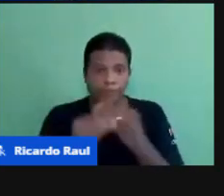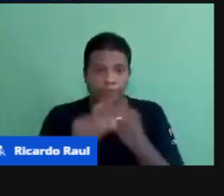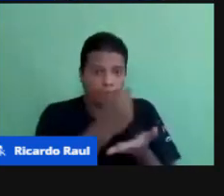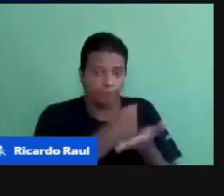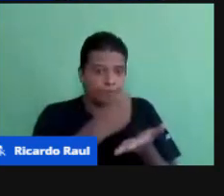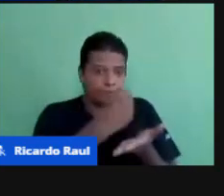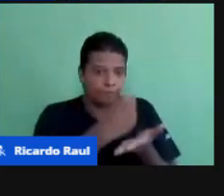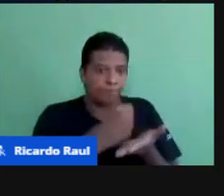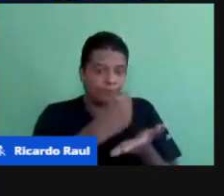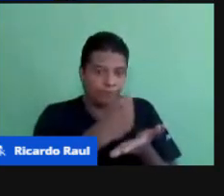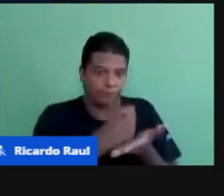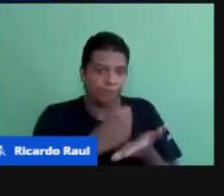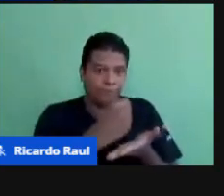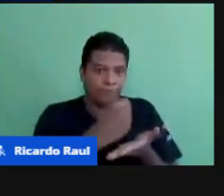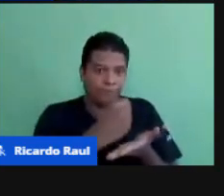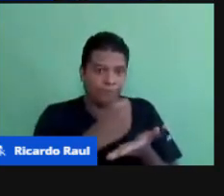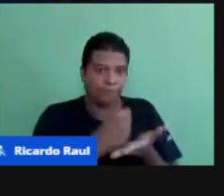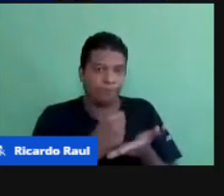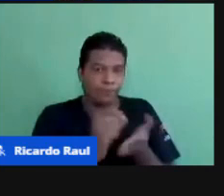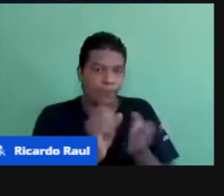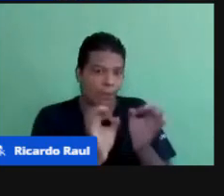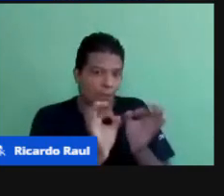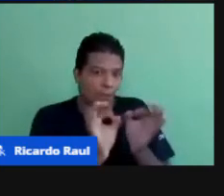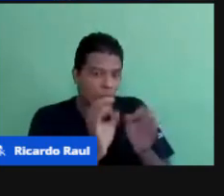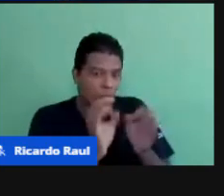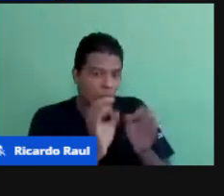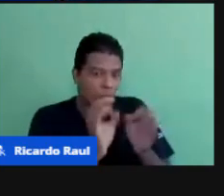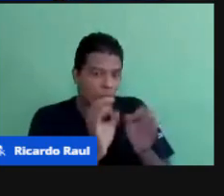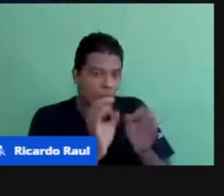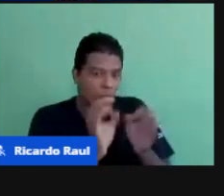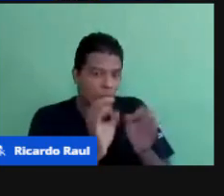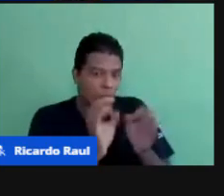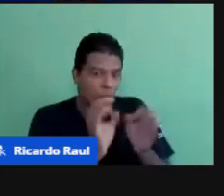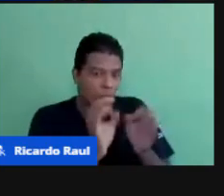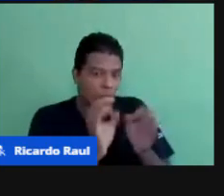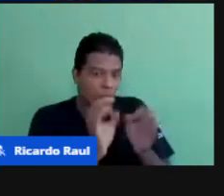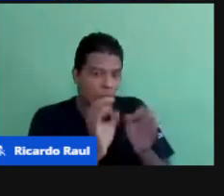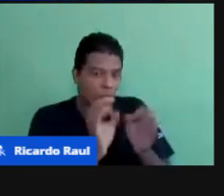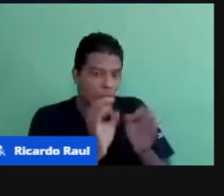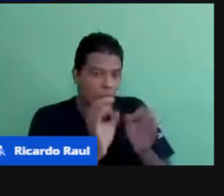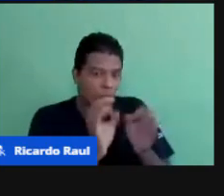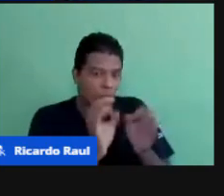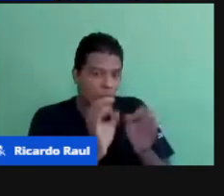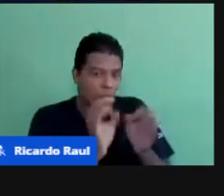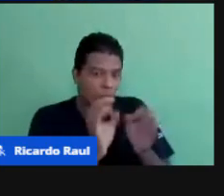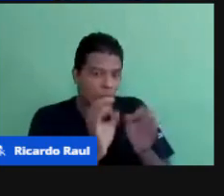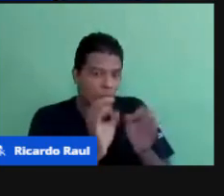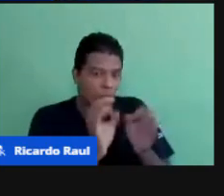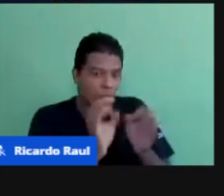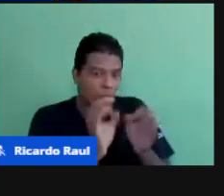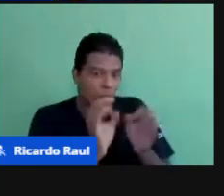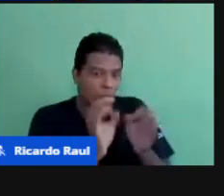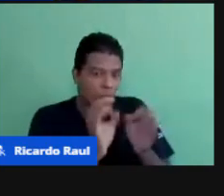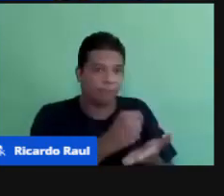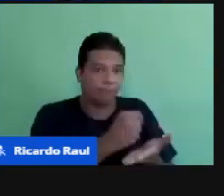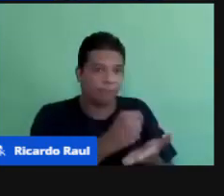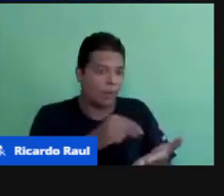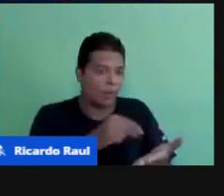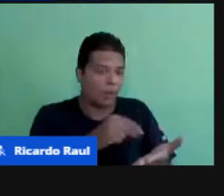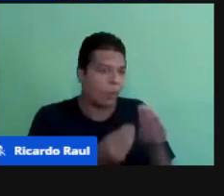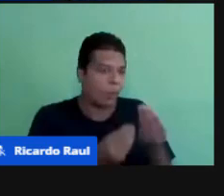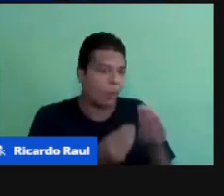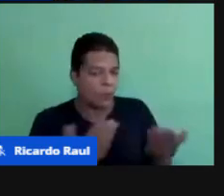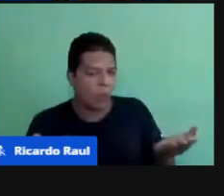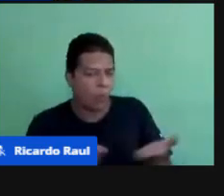De às vezes Elaborar Algumas estratégias Fazer as anotações Como que foi Hoje